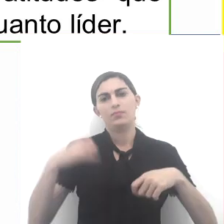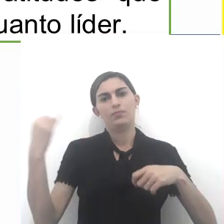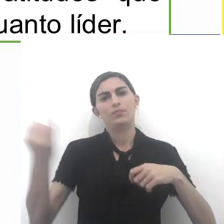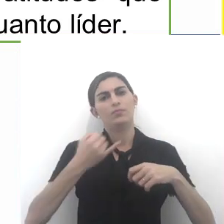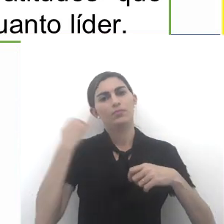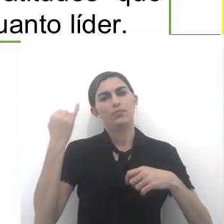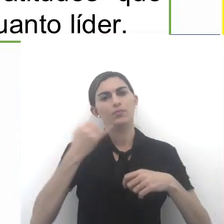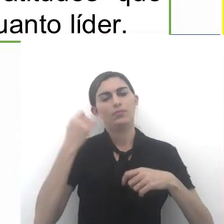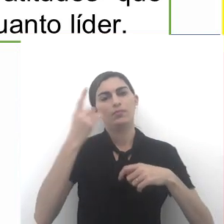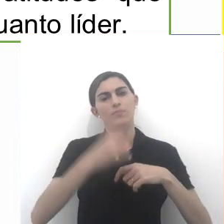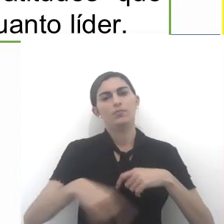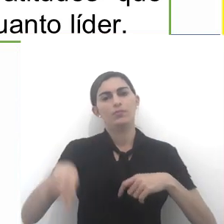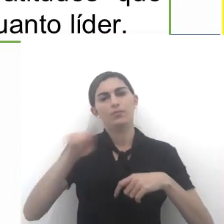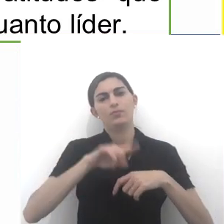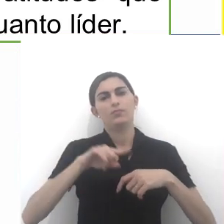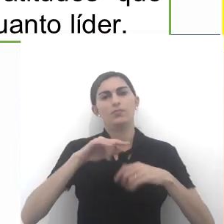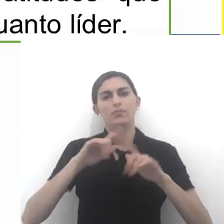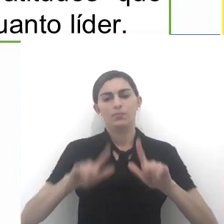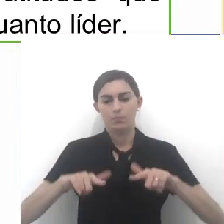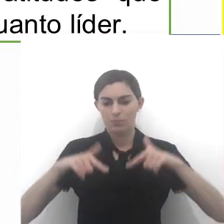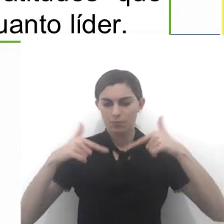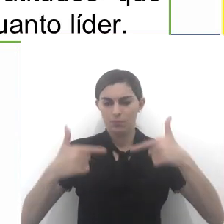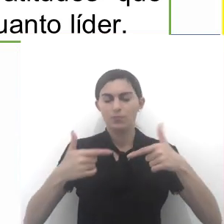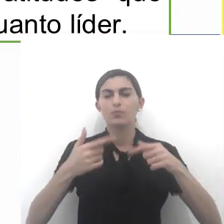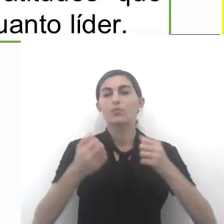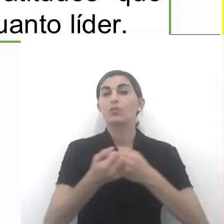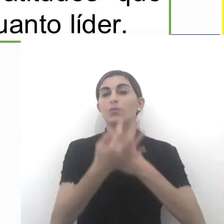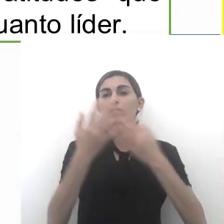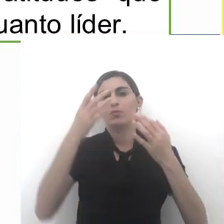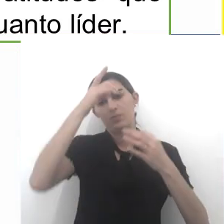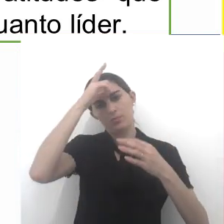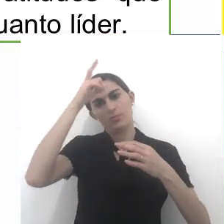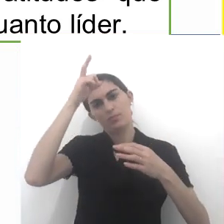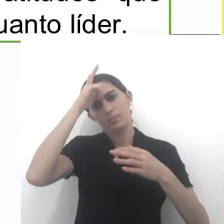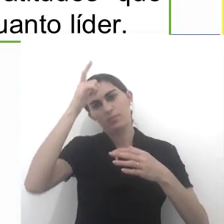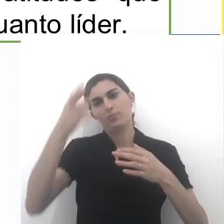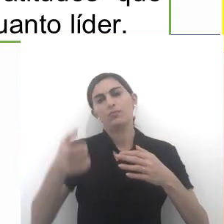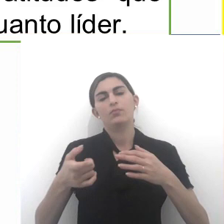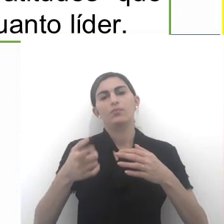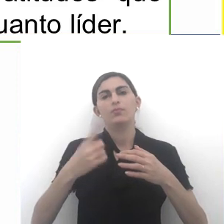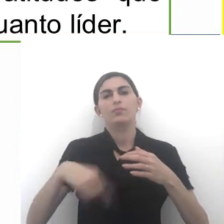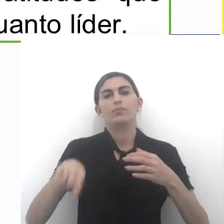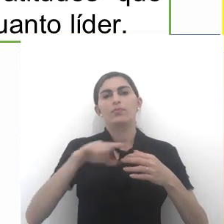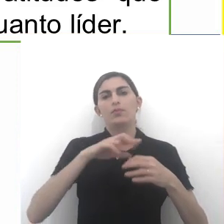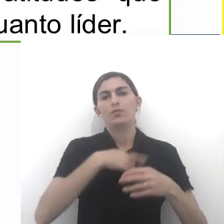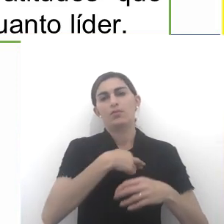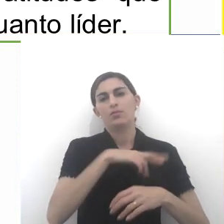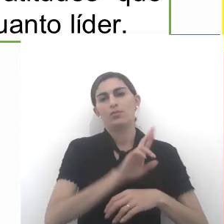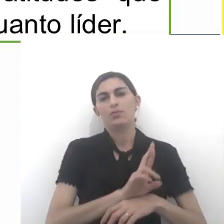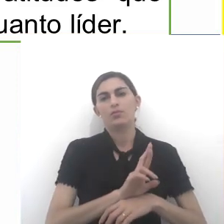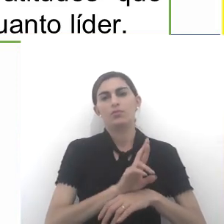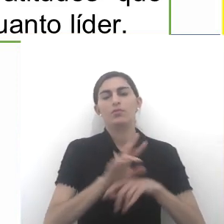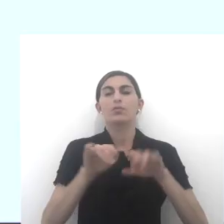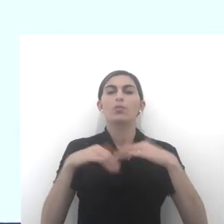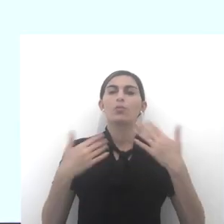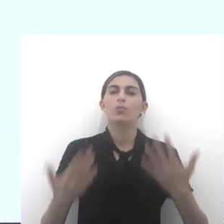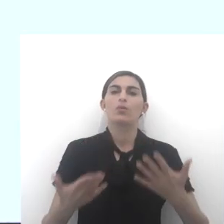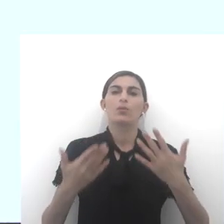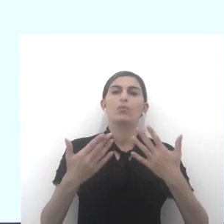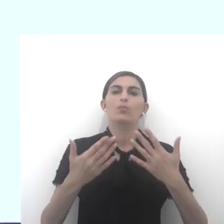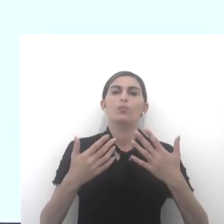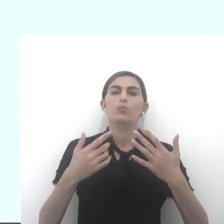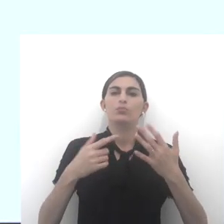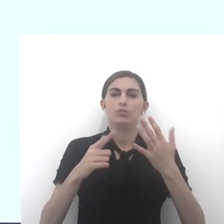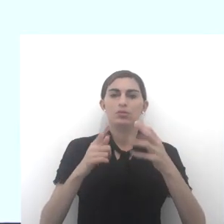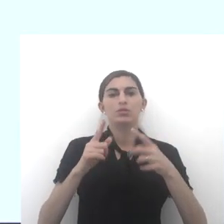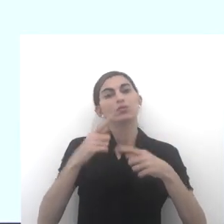seriam fundamentais para o desempenho enquanto líder, líder no caso, líder religioso, quais